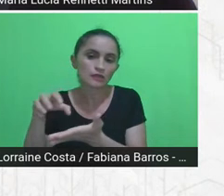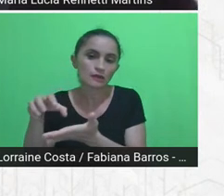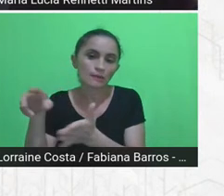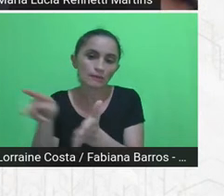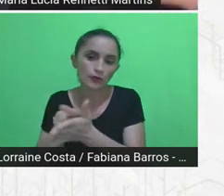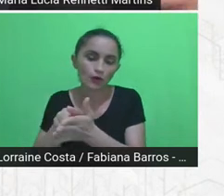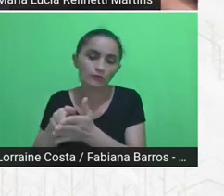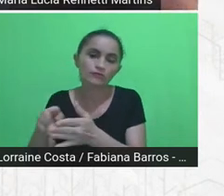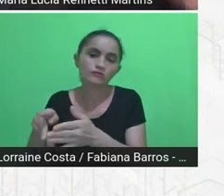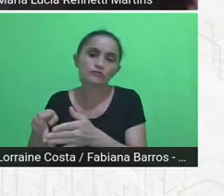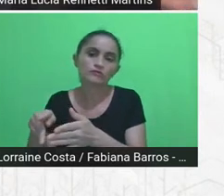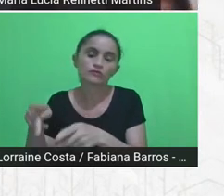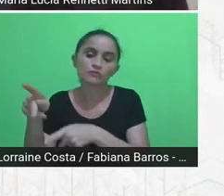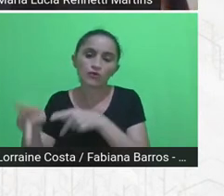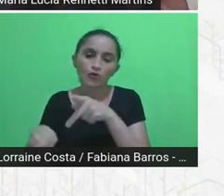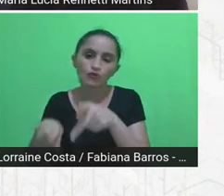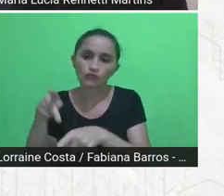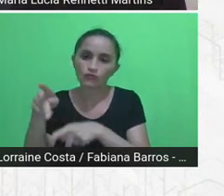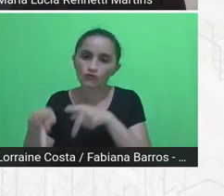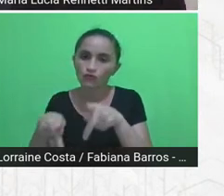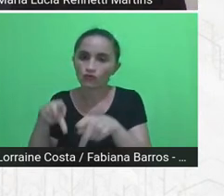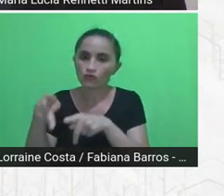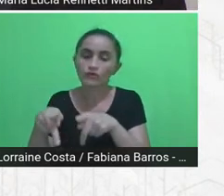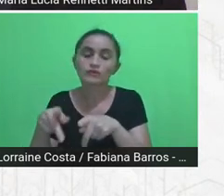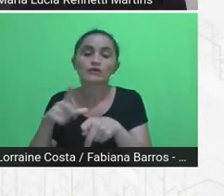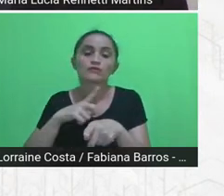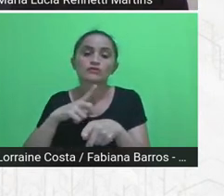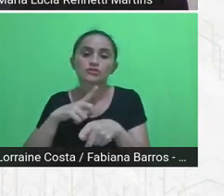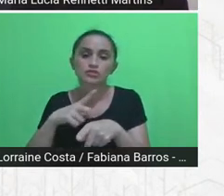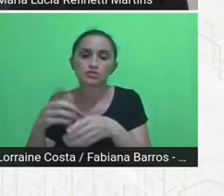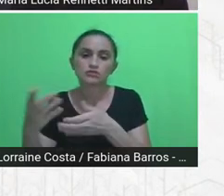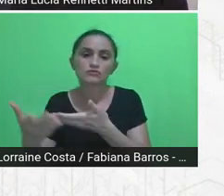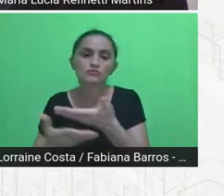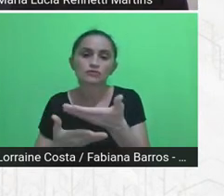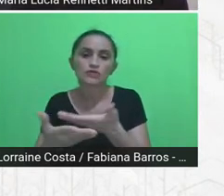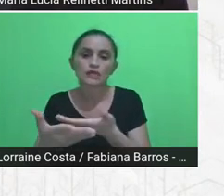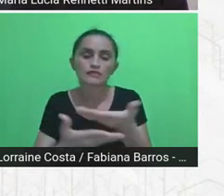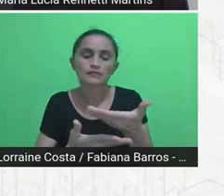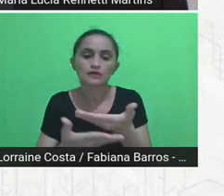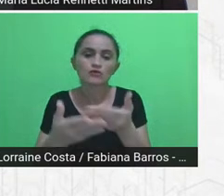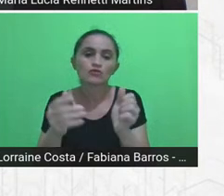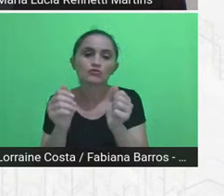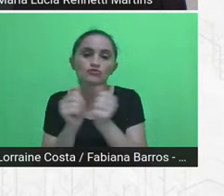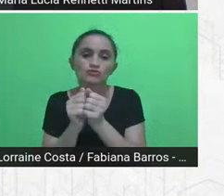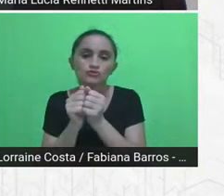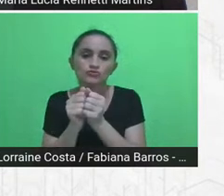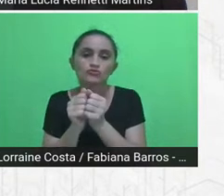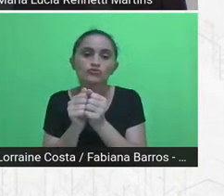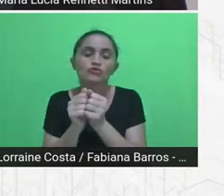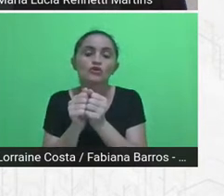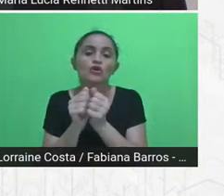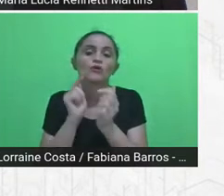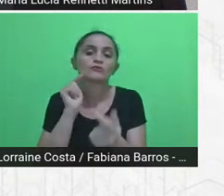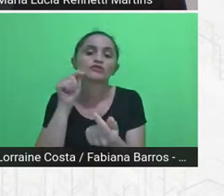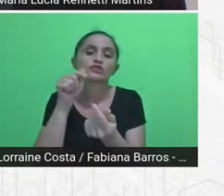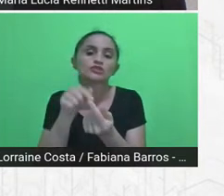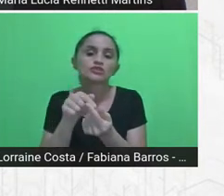Então, esse era o diálogo construído para trabalhar em planos